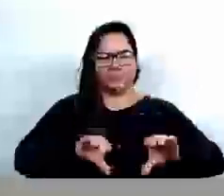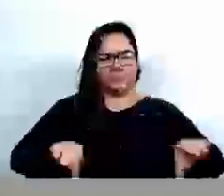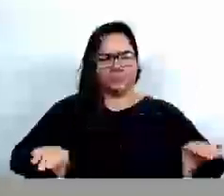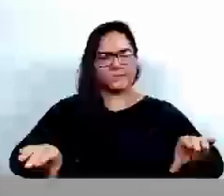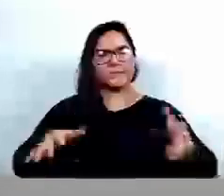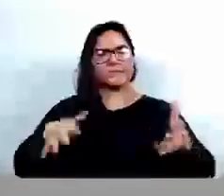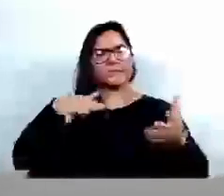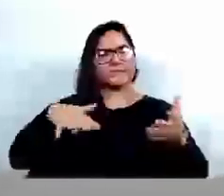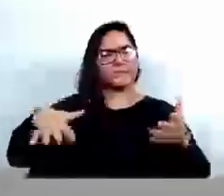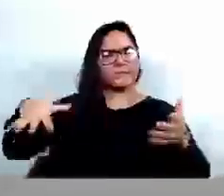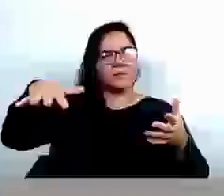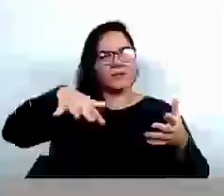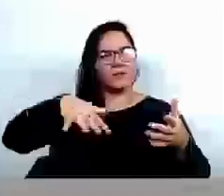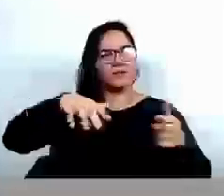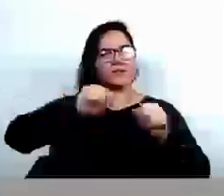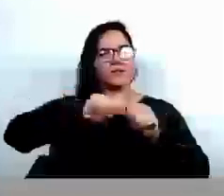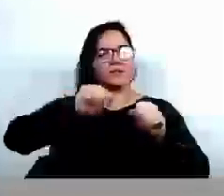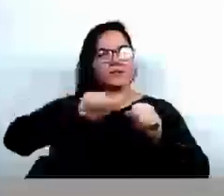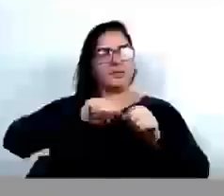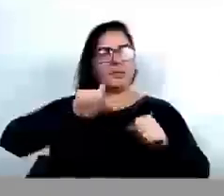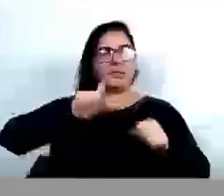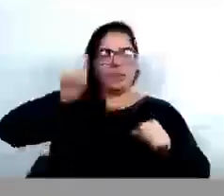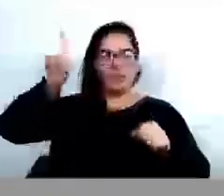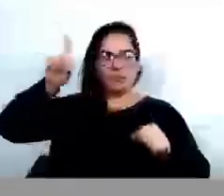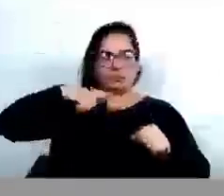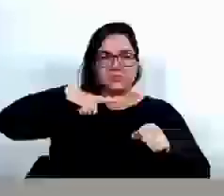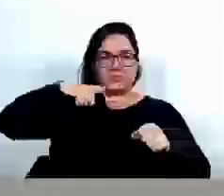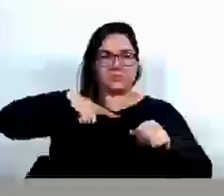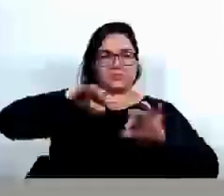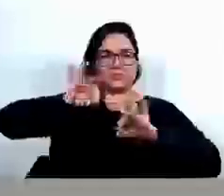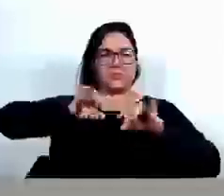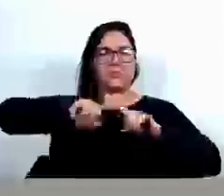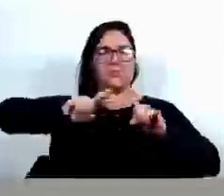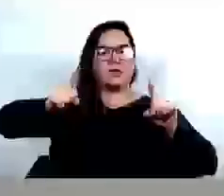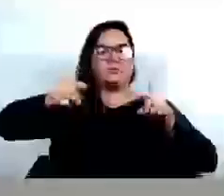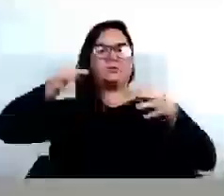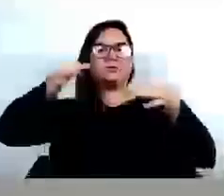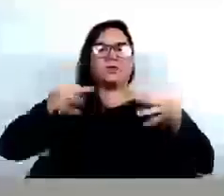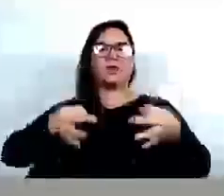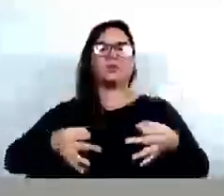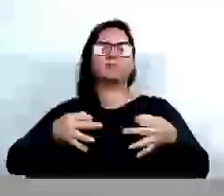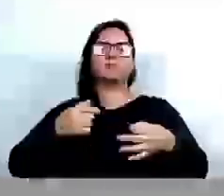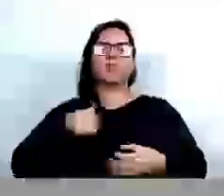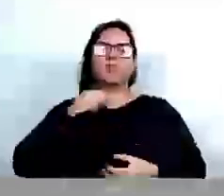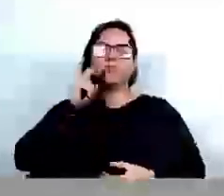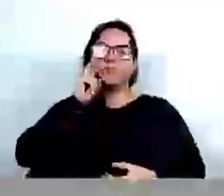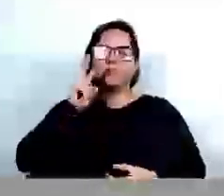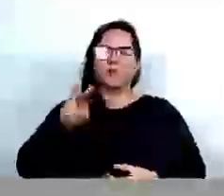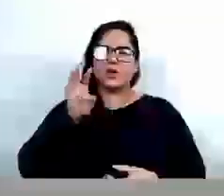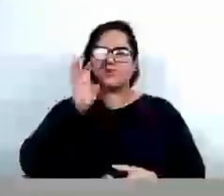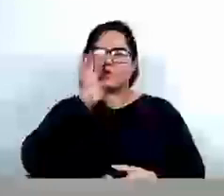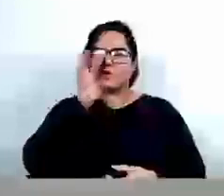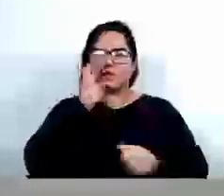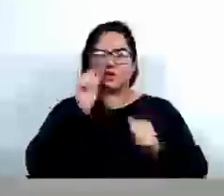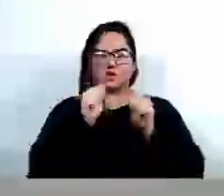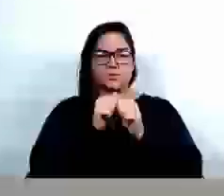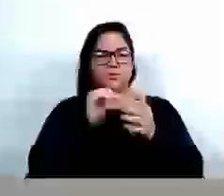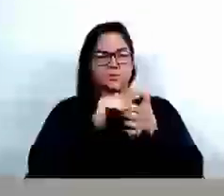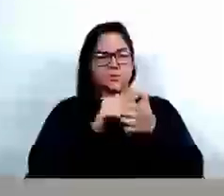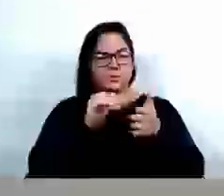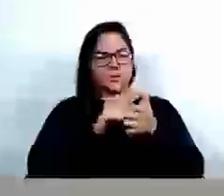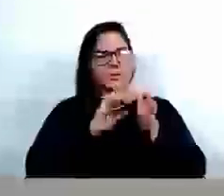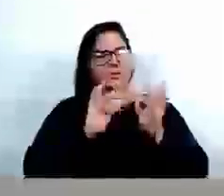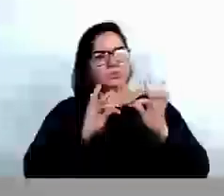para as atividades que lá acontecem. Mas tenho certeza, pelo que eu pude observar junto ao secretário Davi, toda a